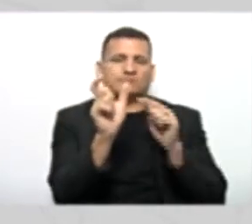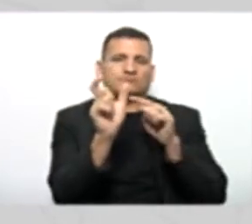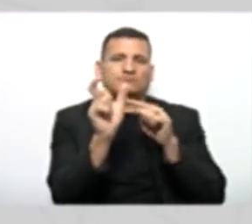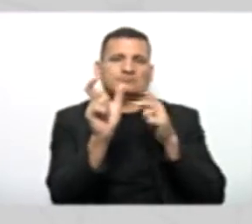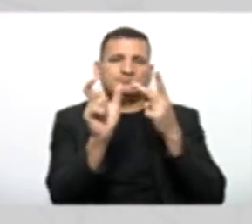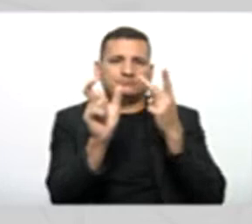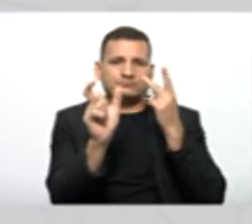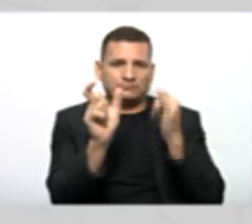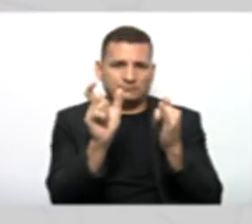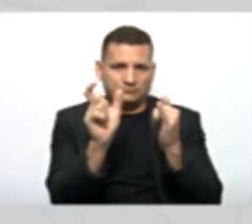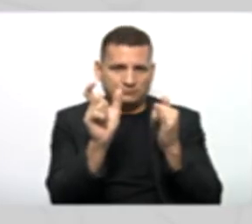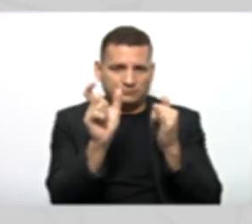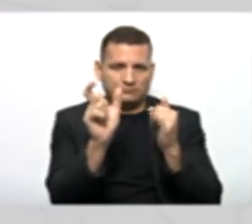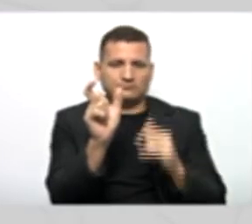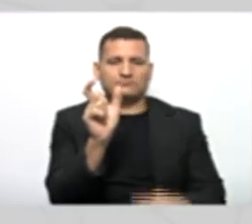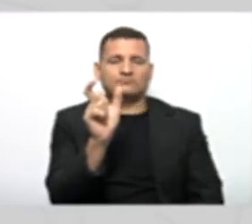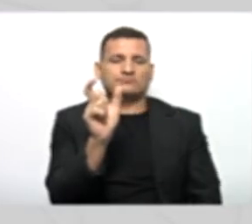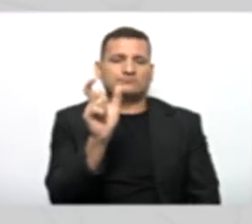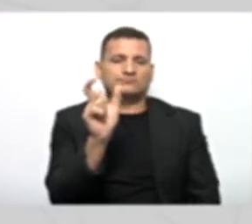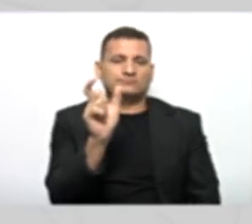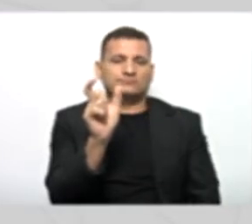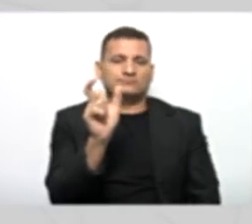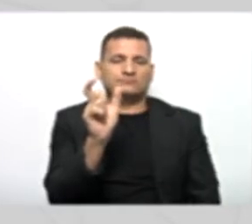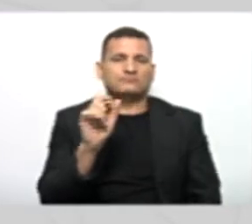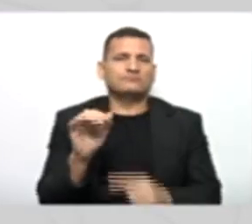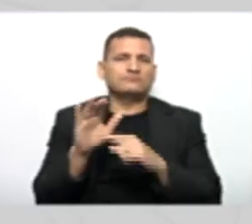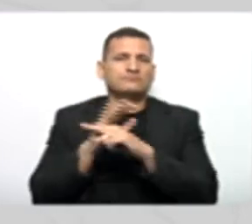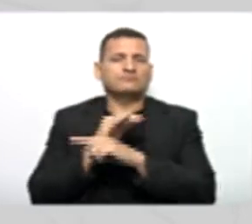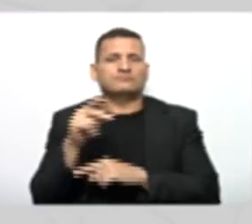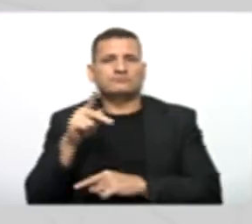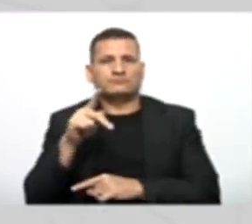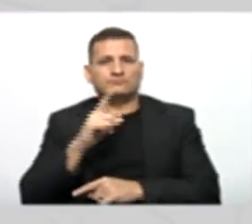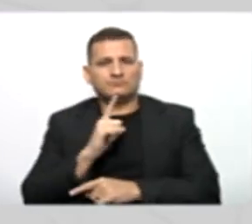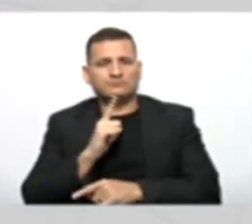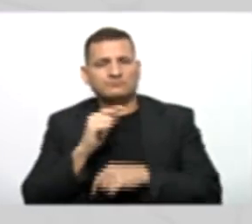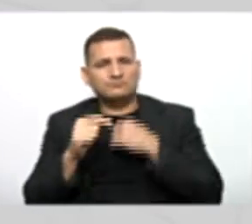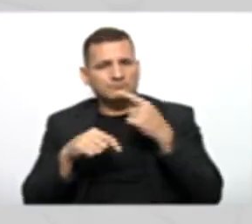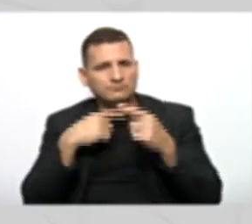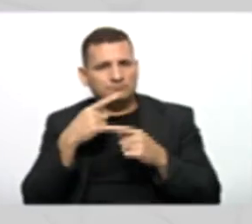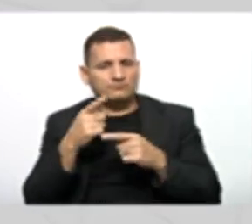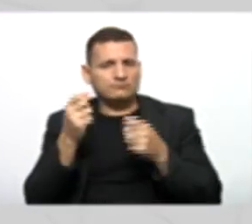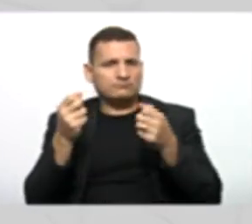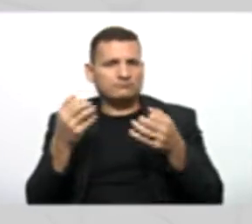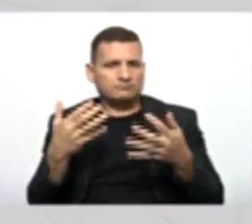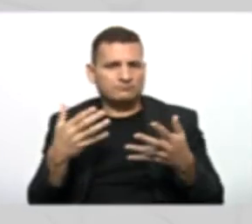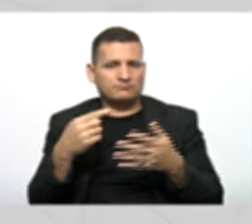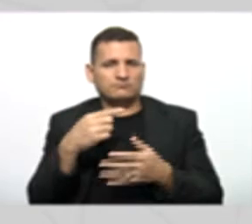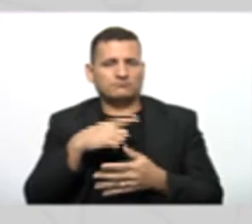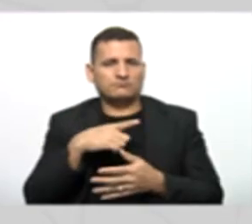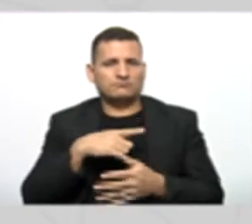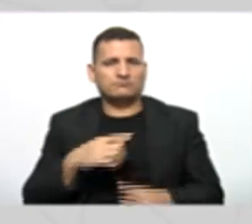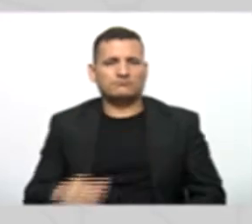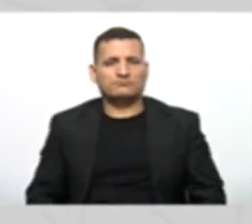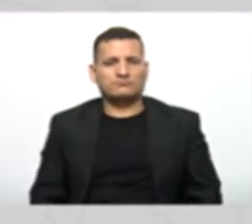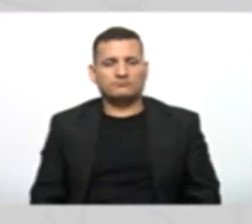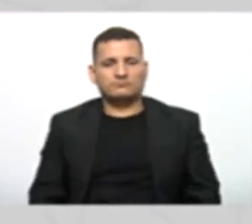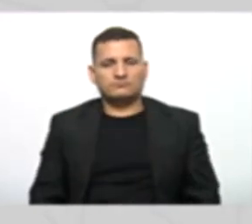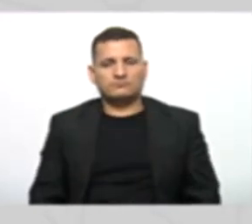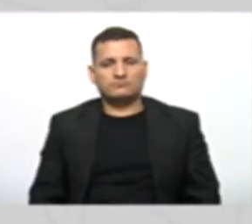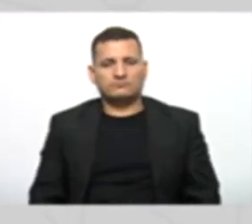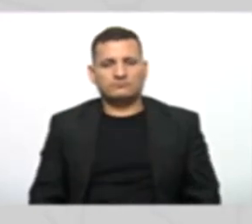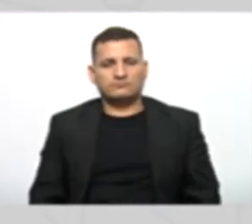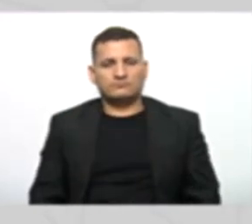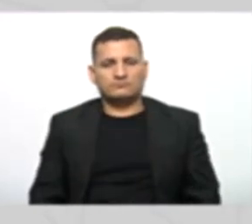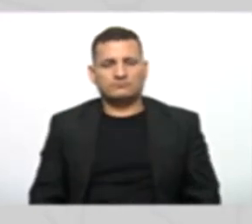pai, certo? Professor Jordano, surgiu alguma dúvida em relação a essa explicação conceitual até agora? Professor, até que a